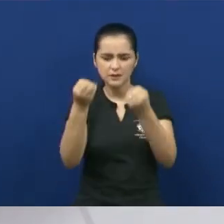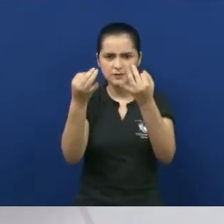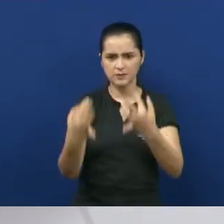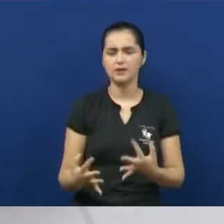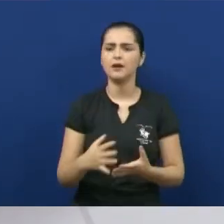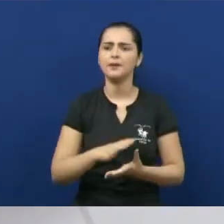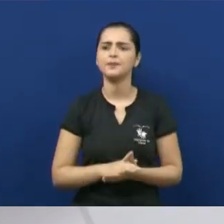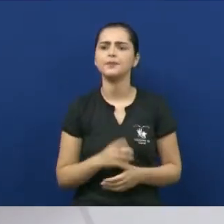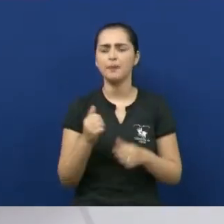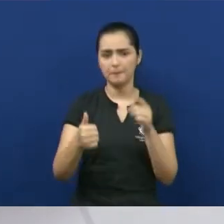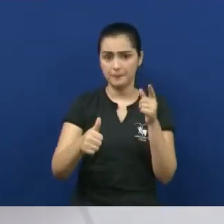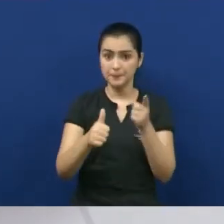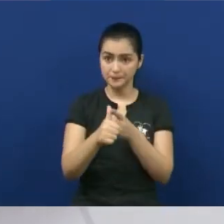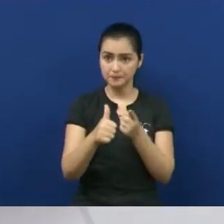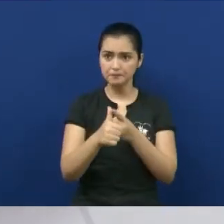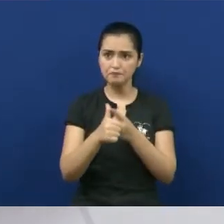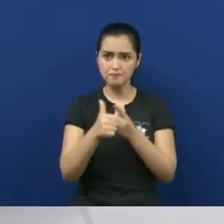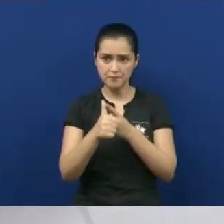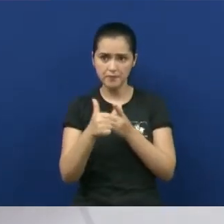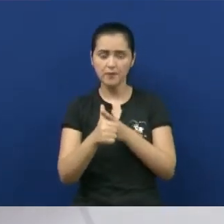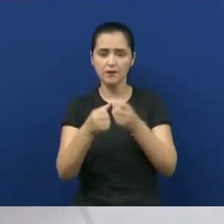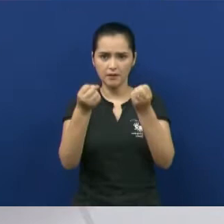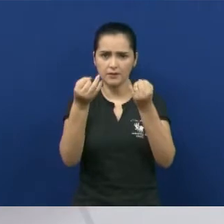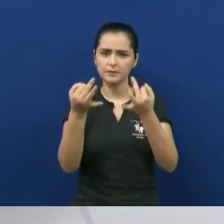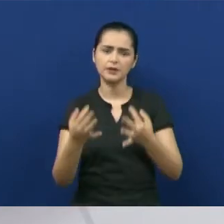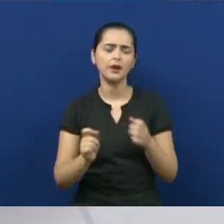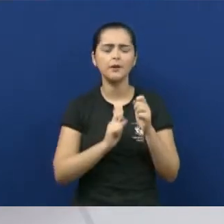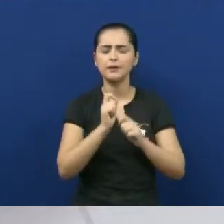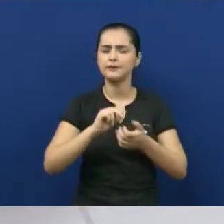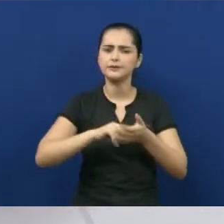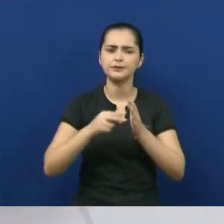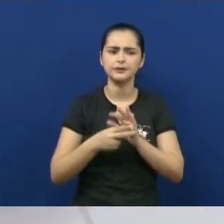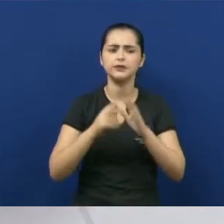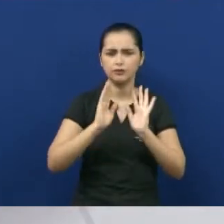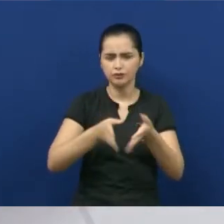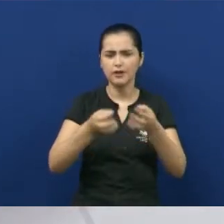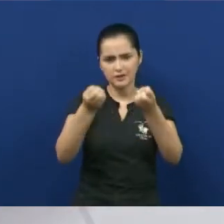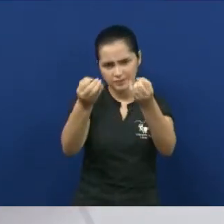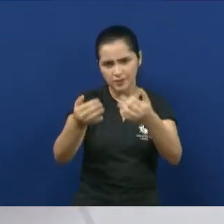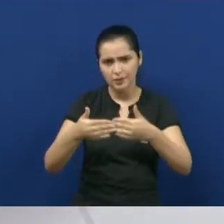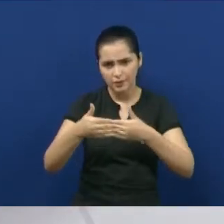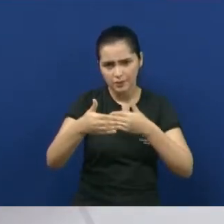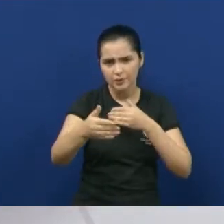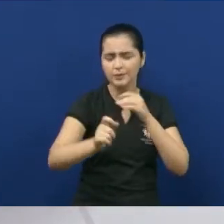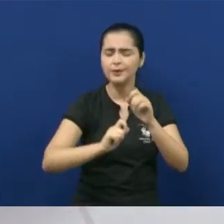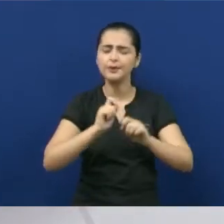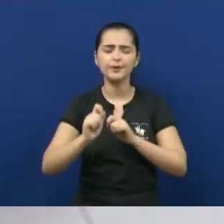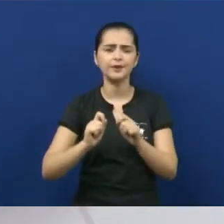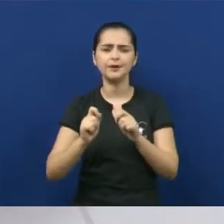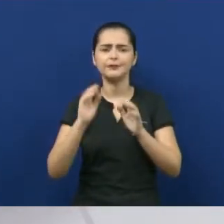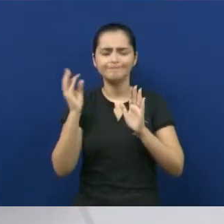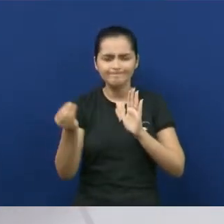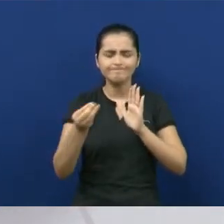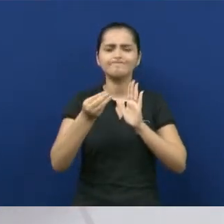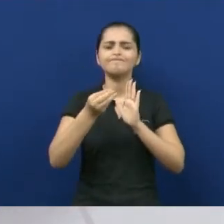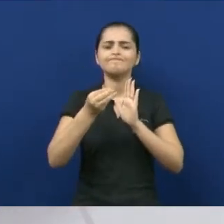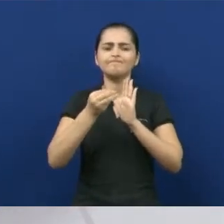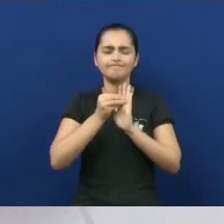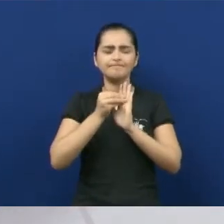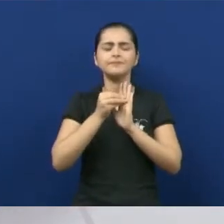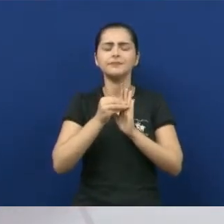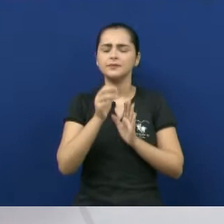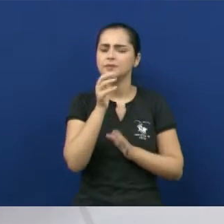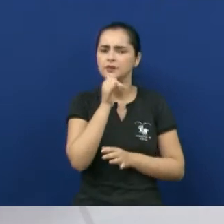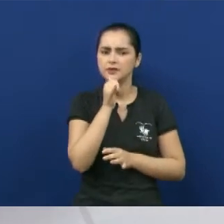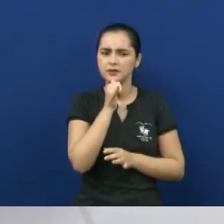rompimento com as estruturas do passado. Isso aqui, eu falei um pouco no início, que é aquela coisa bem marcada, como,